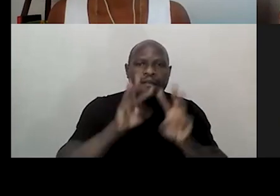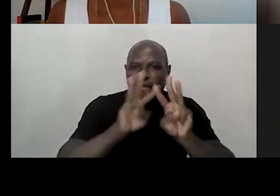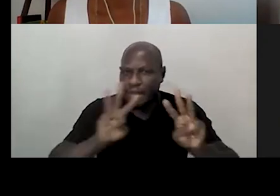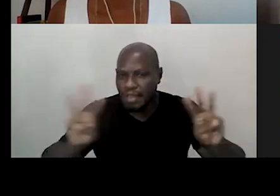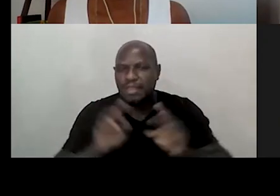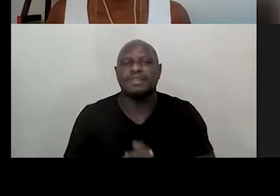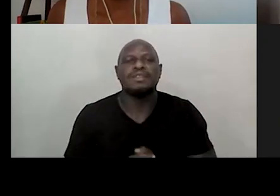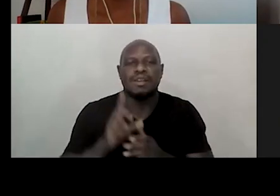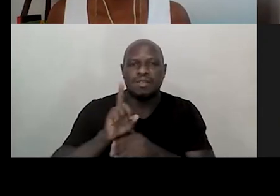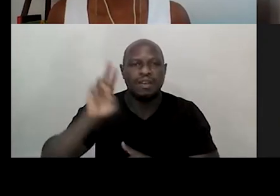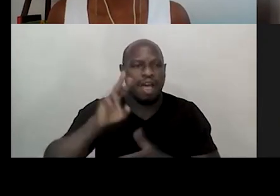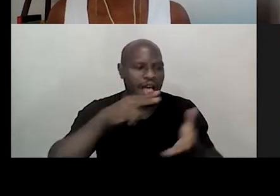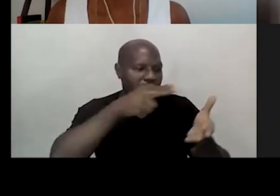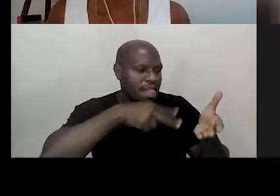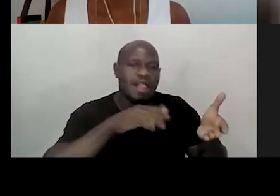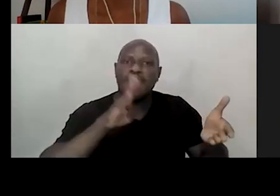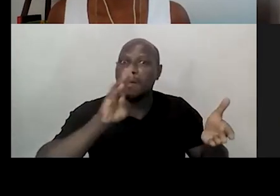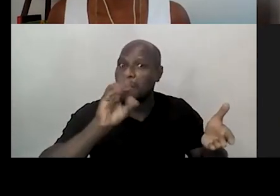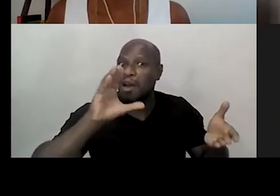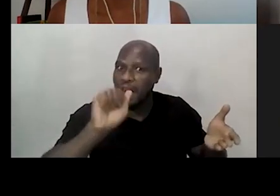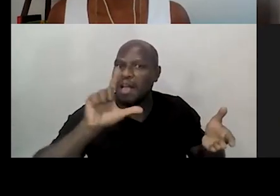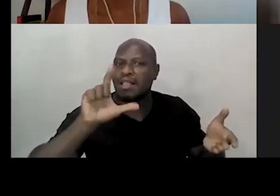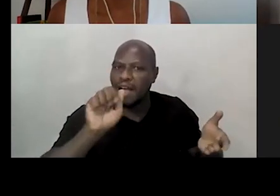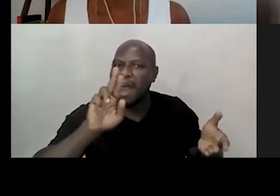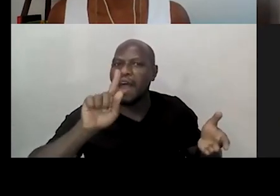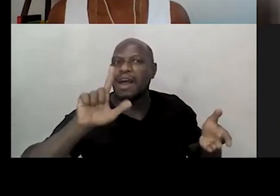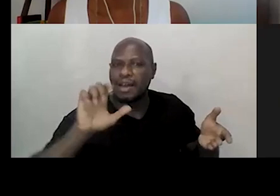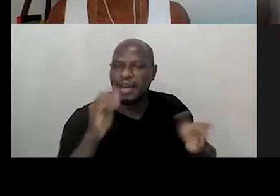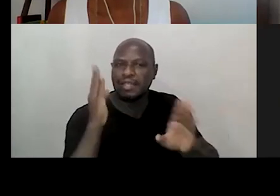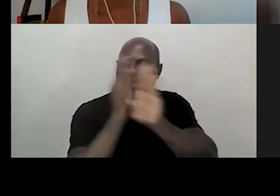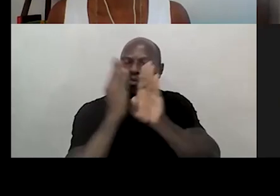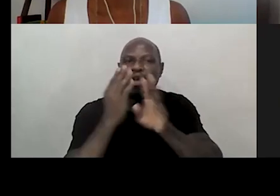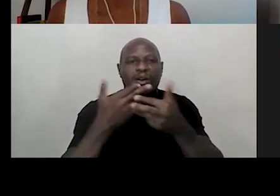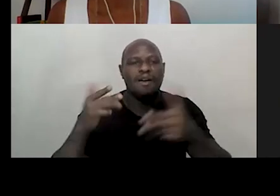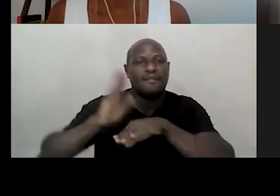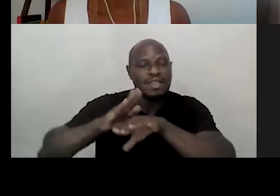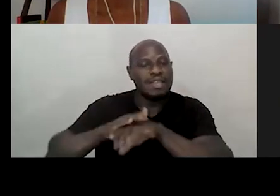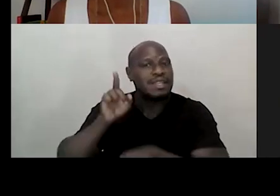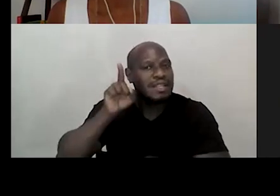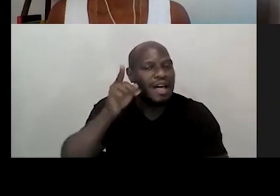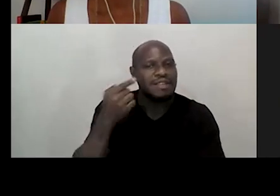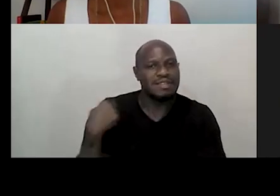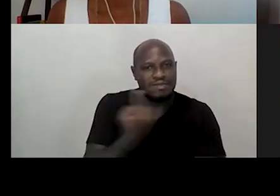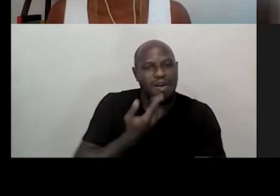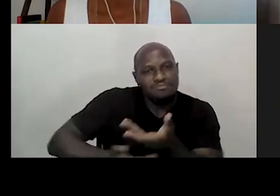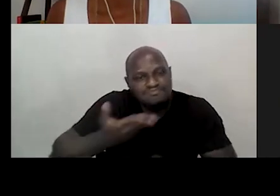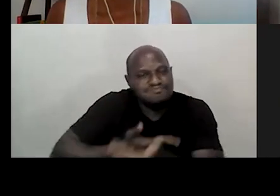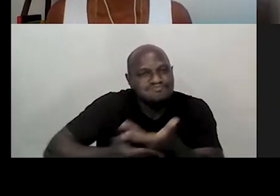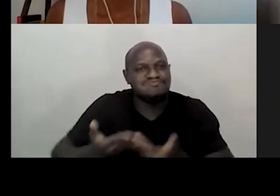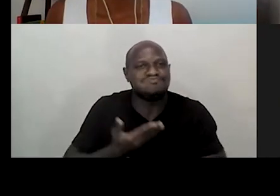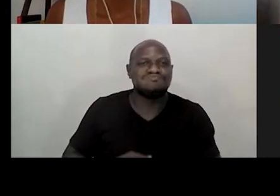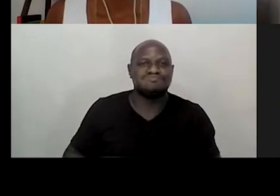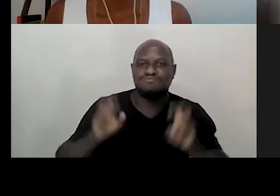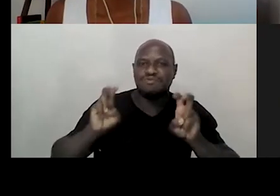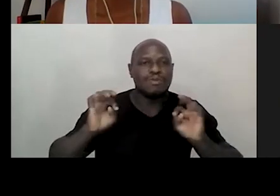a ler o Boca Larga, a descobrir mais coisas que a gente está fazendo lá e a gente trocar figurinhas sobre tudo